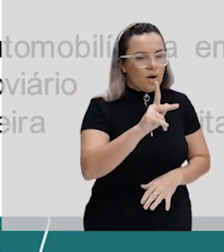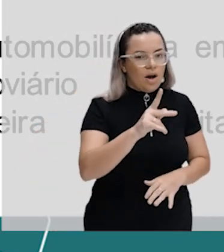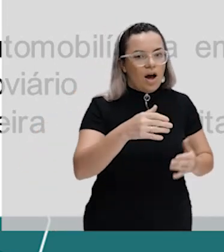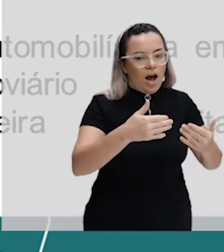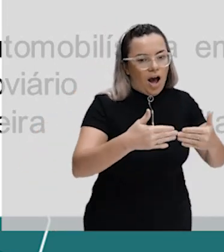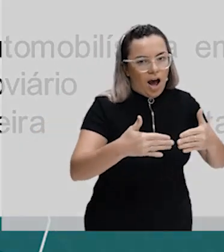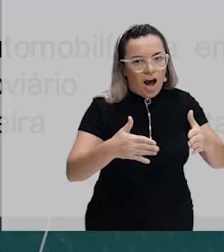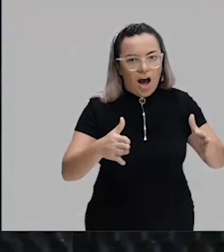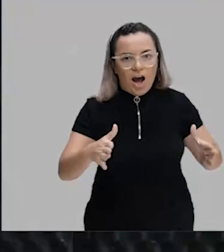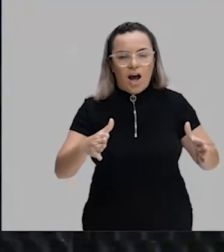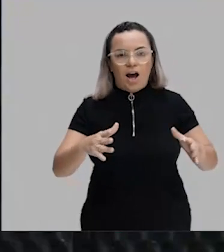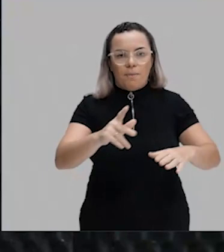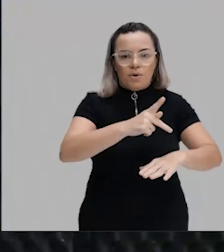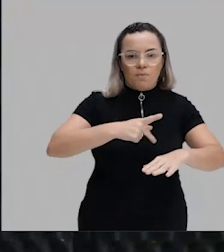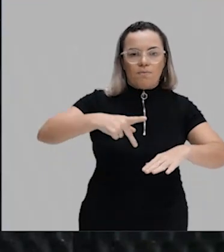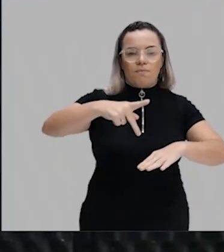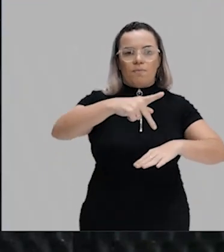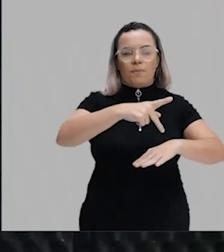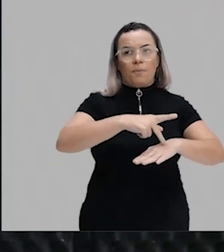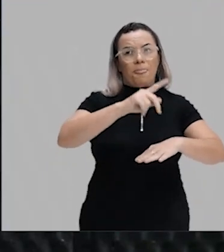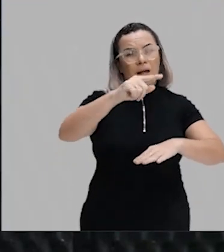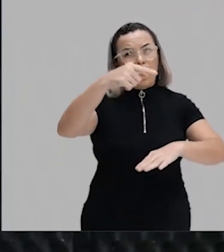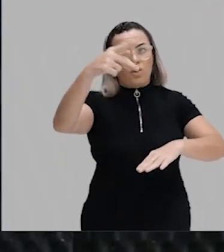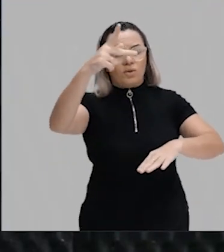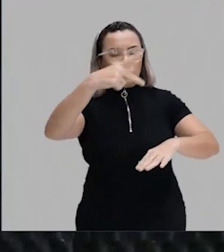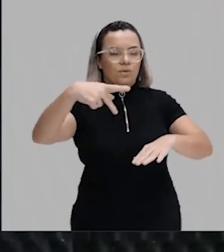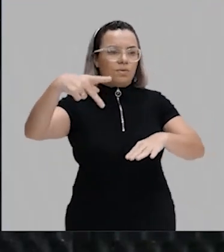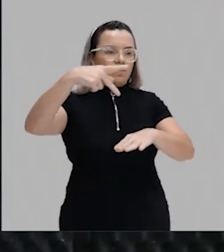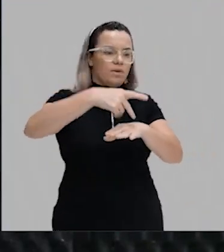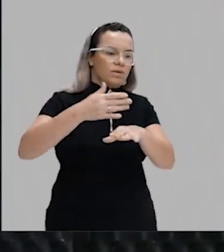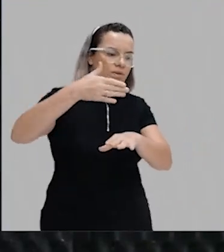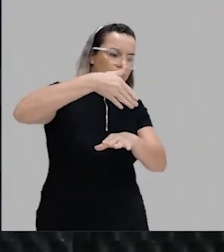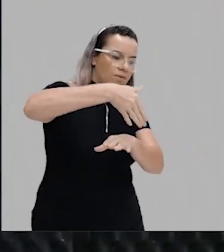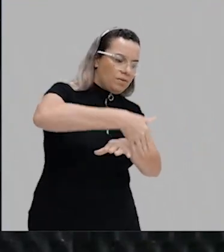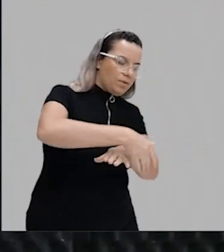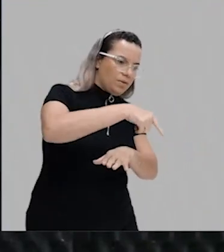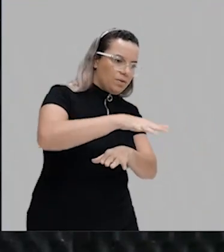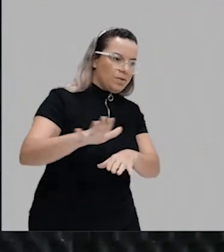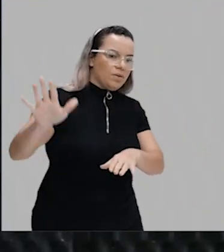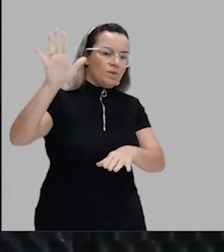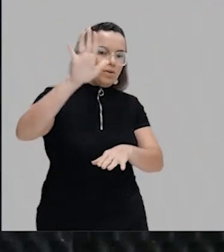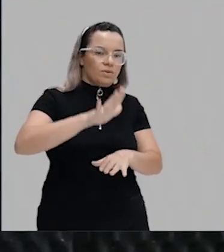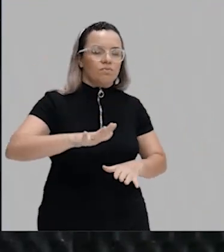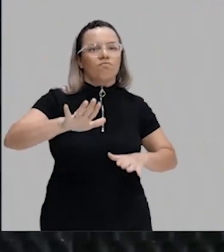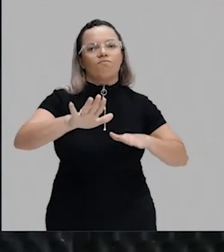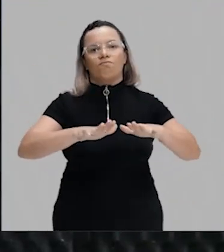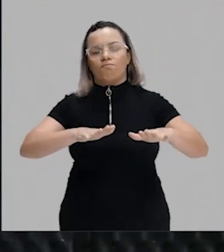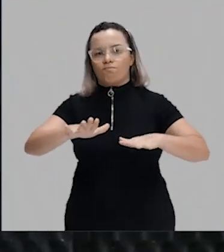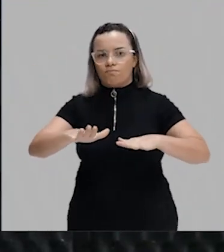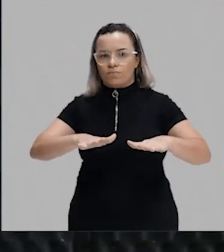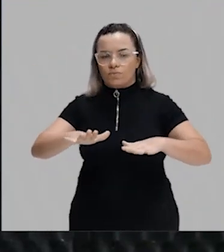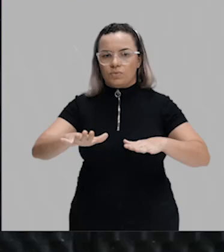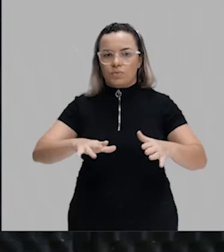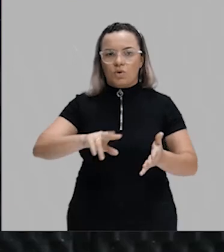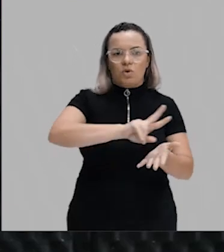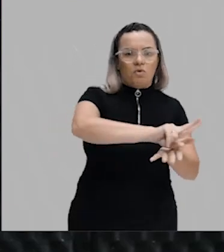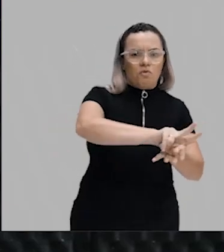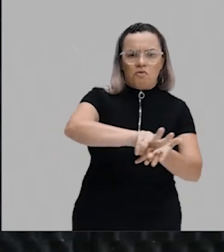empresas estrangeiras, para as empresas multinacionais, que hoje chamamos de transnacionais, empresas que se movimentam por vários